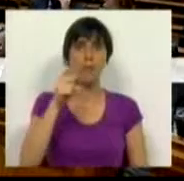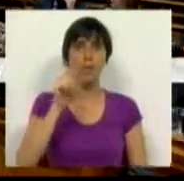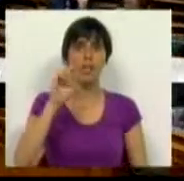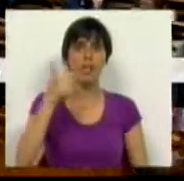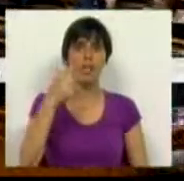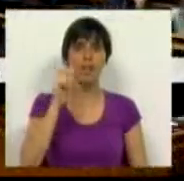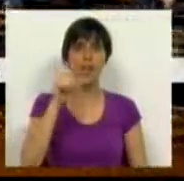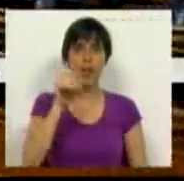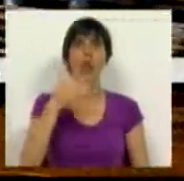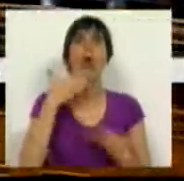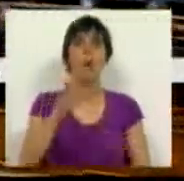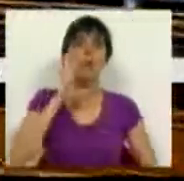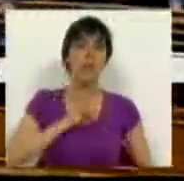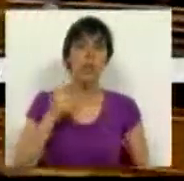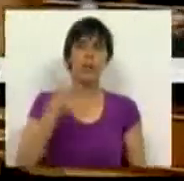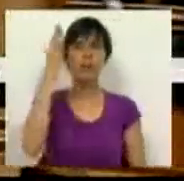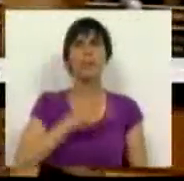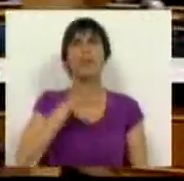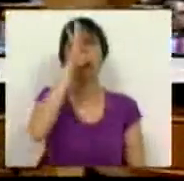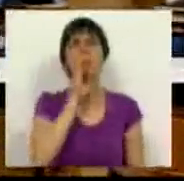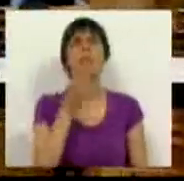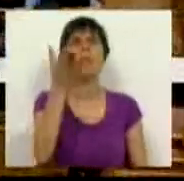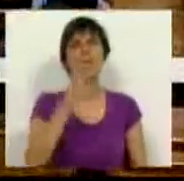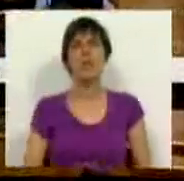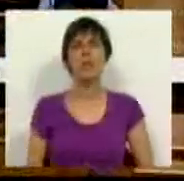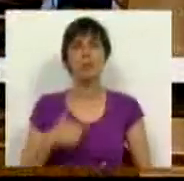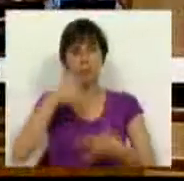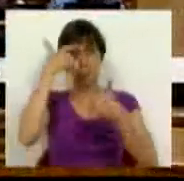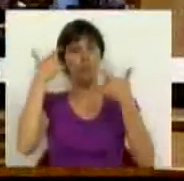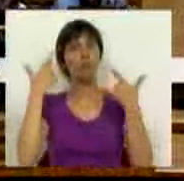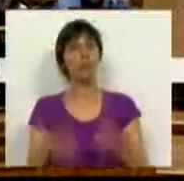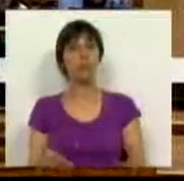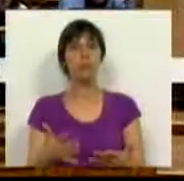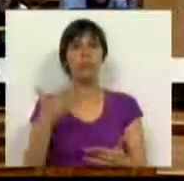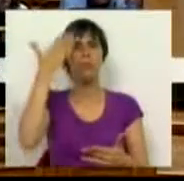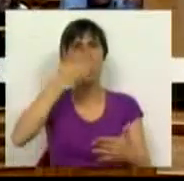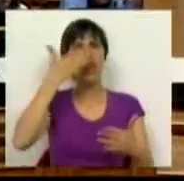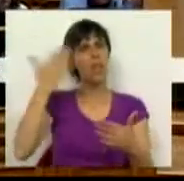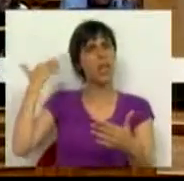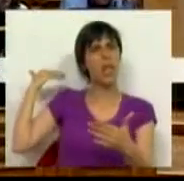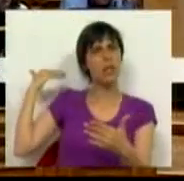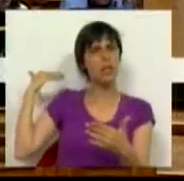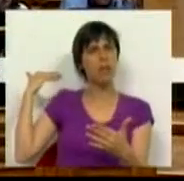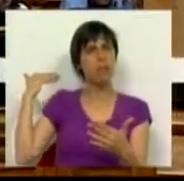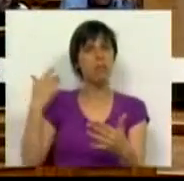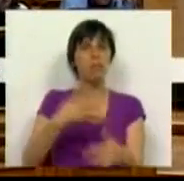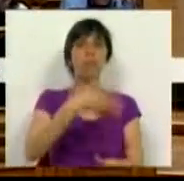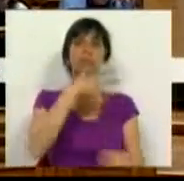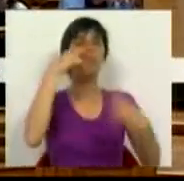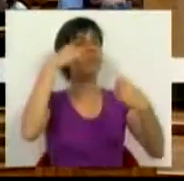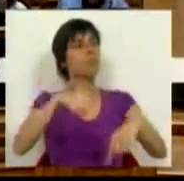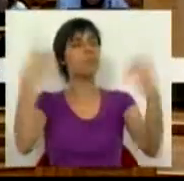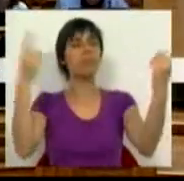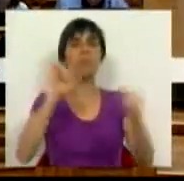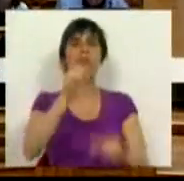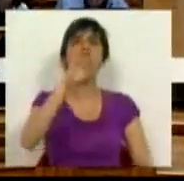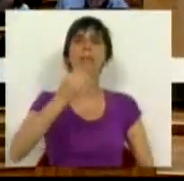Sra. Presidente, Sr. Ministro, fomos surpreendidos há alguns dias atrás por declarações públicas